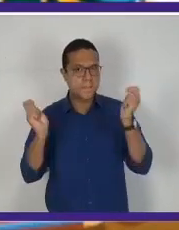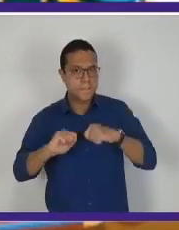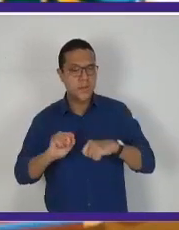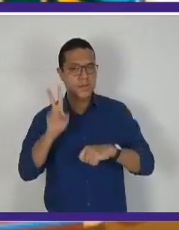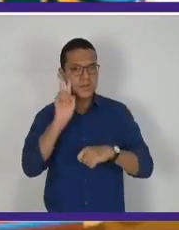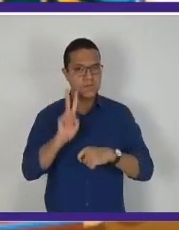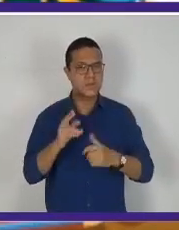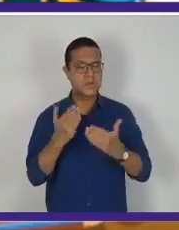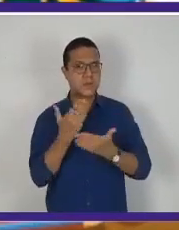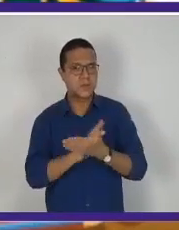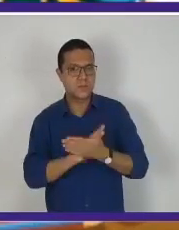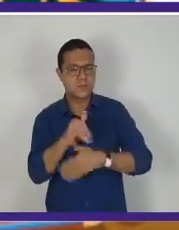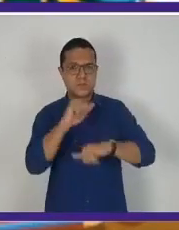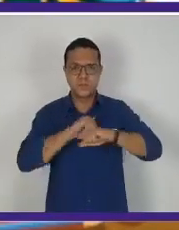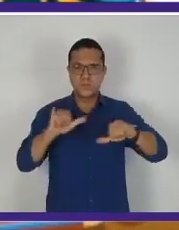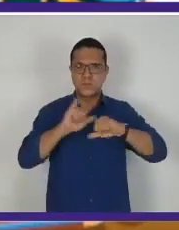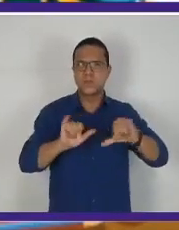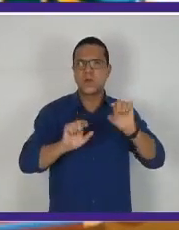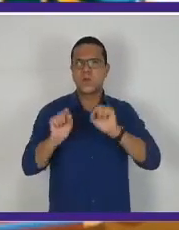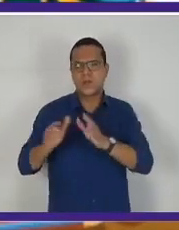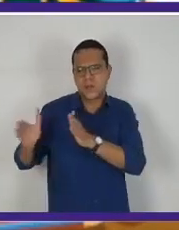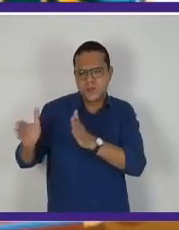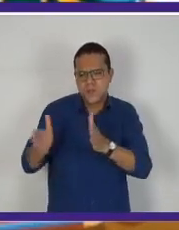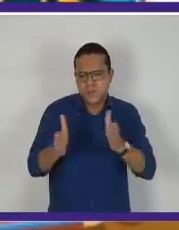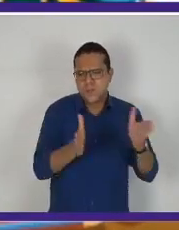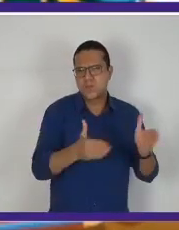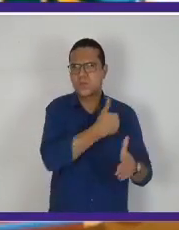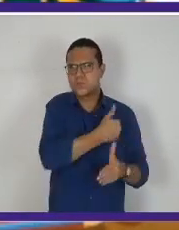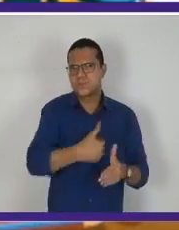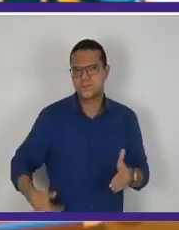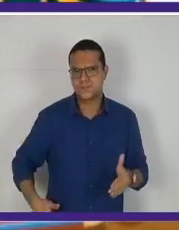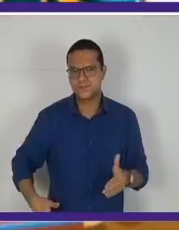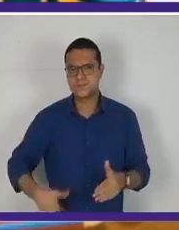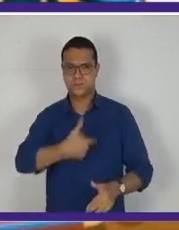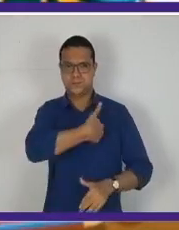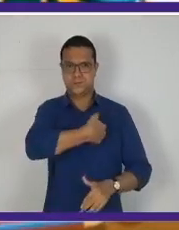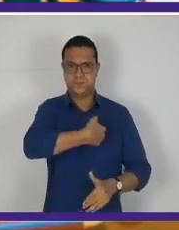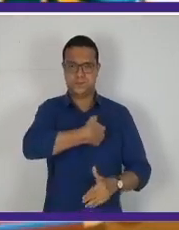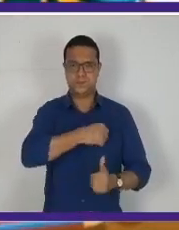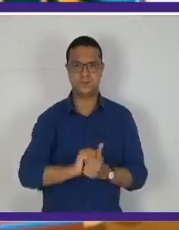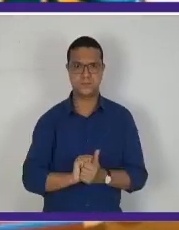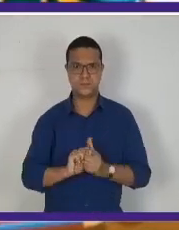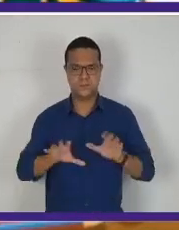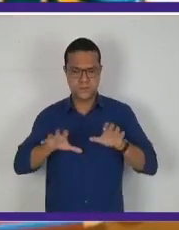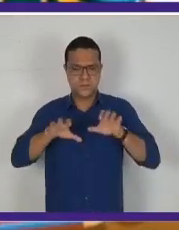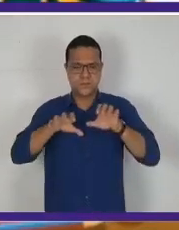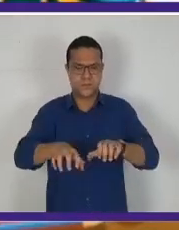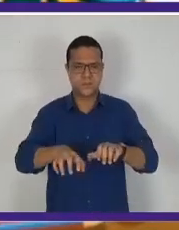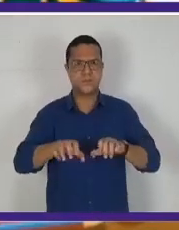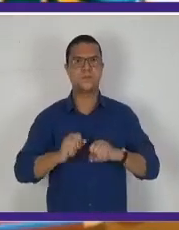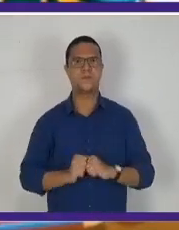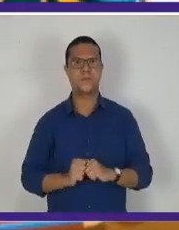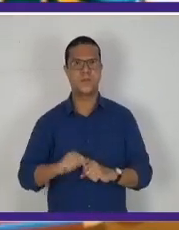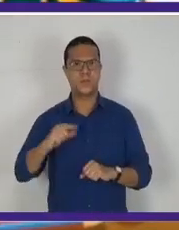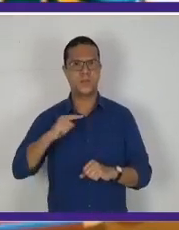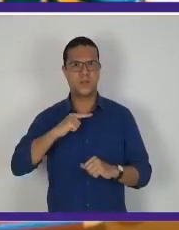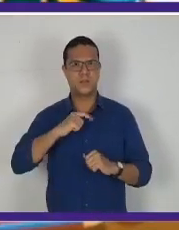algumas informações do que foi o governo provisório. Vargas, assim que assume o poder, ele